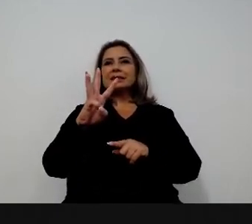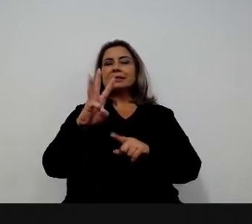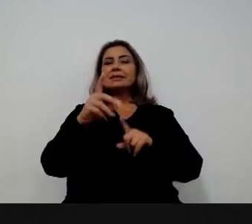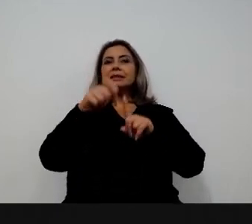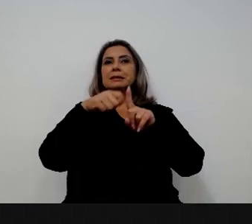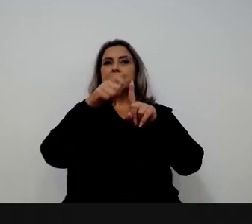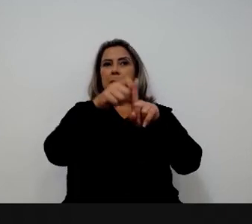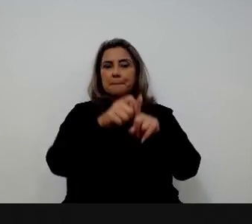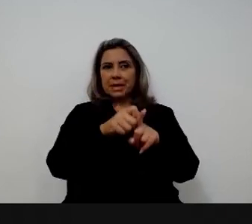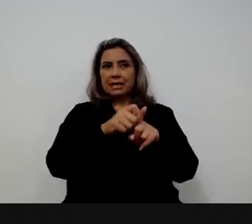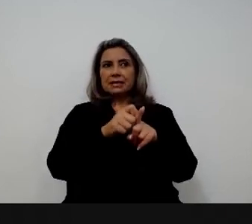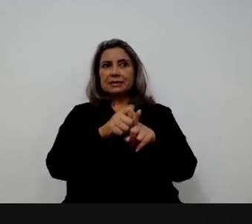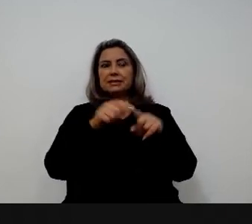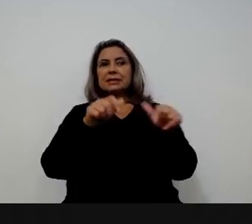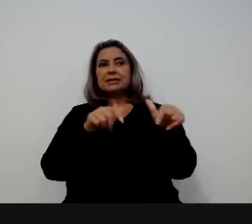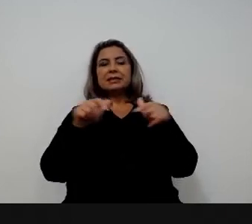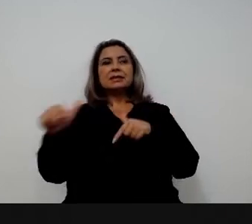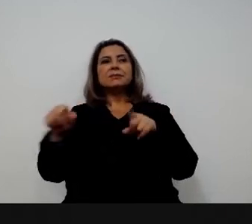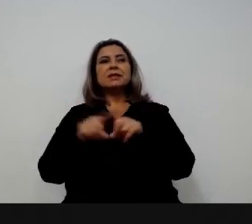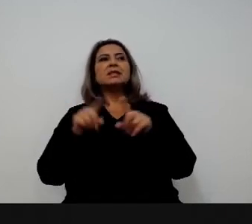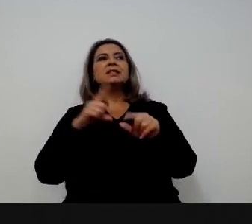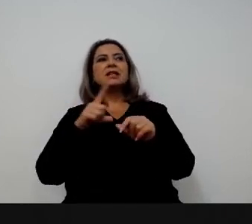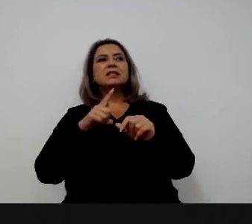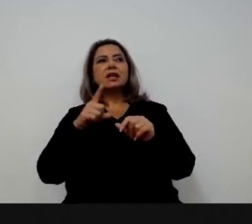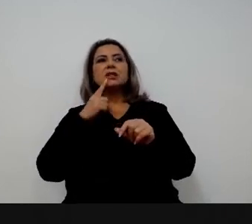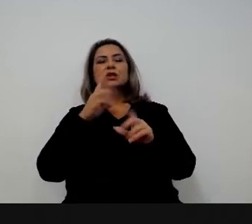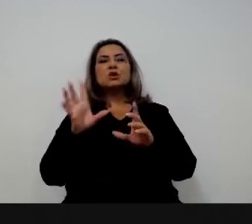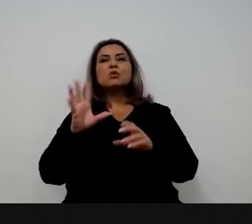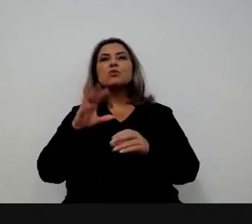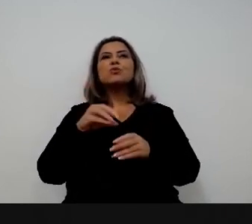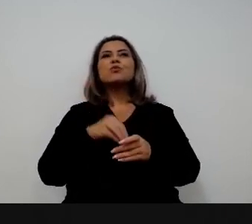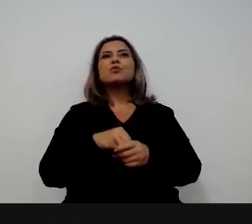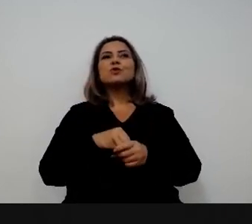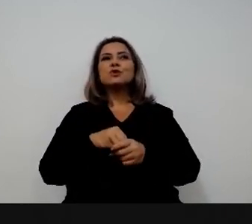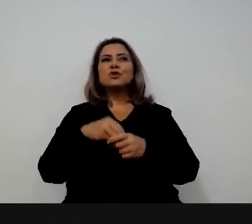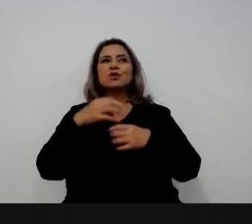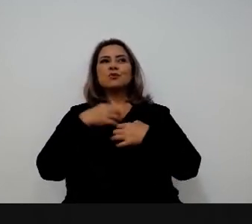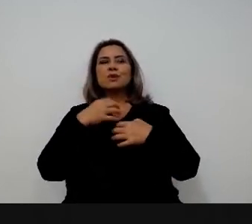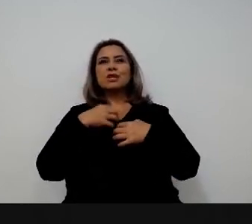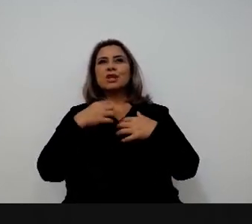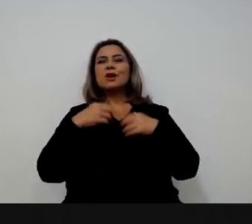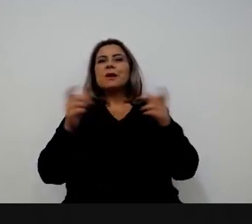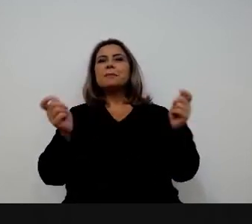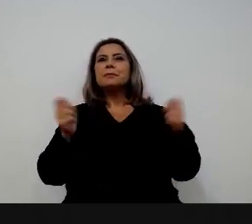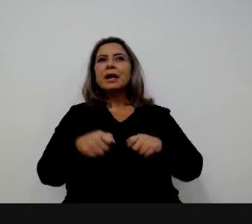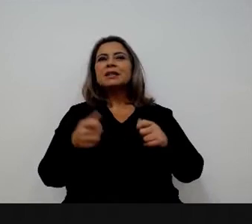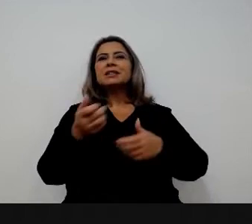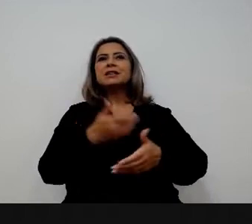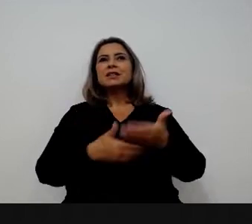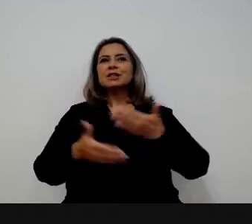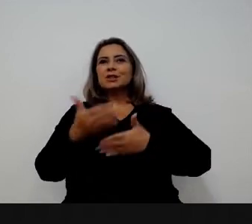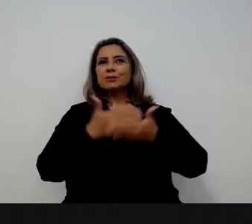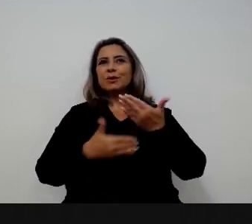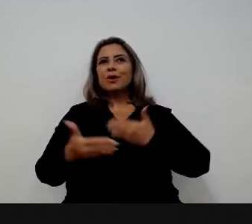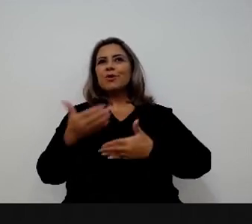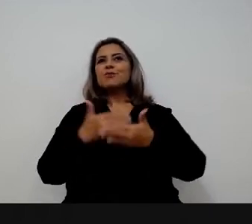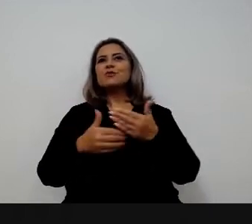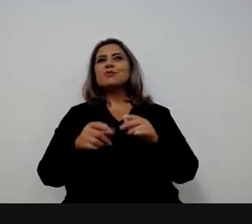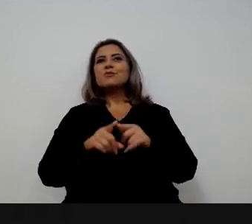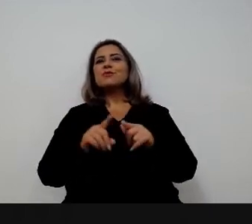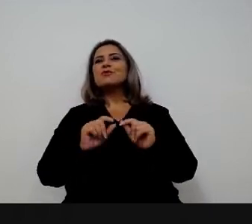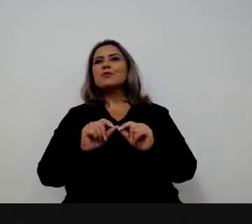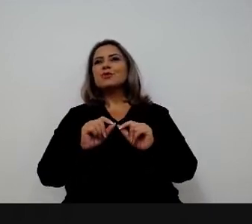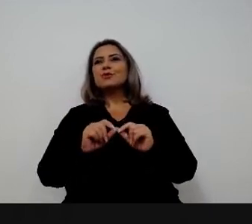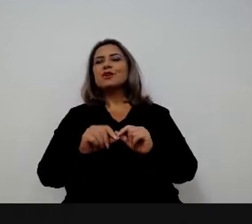servidor pode tirar para fazer uma capacitação e a gente dá uma imersão no servidor. É um banho de competência desse servidor, porque ele passa